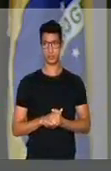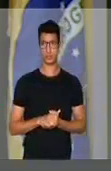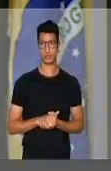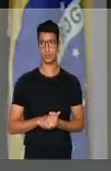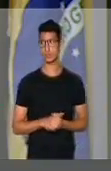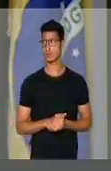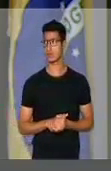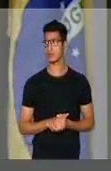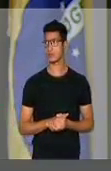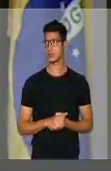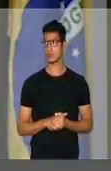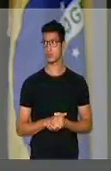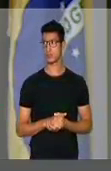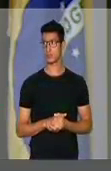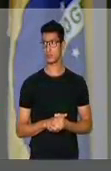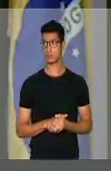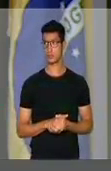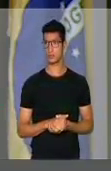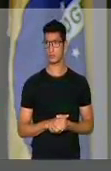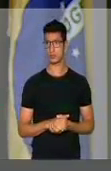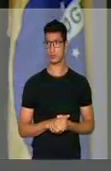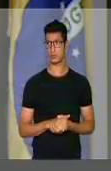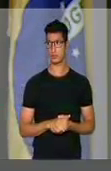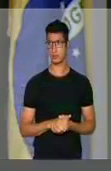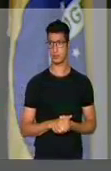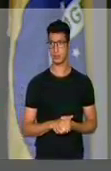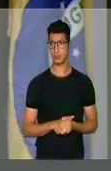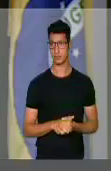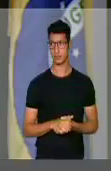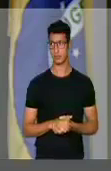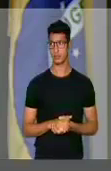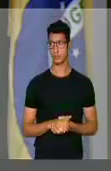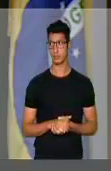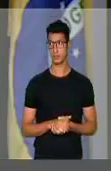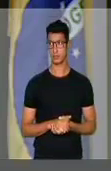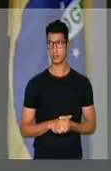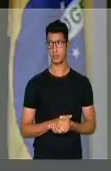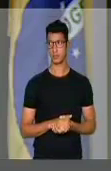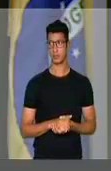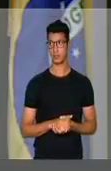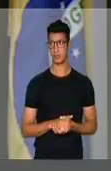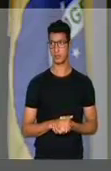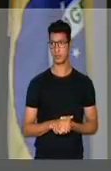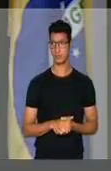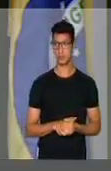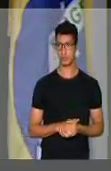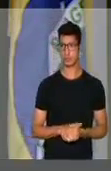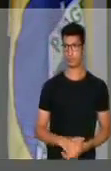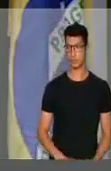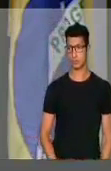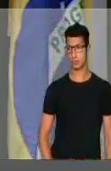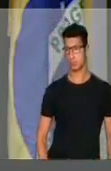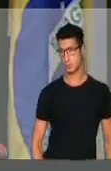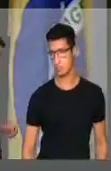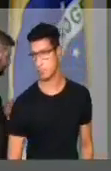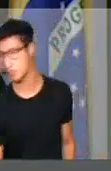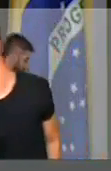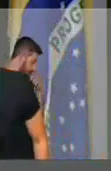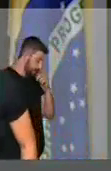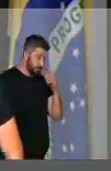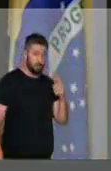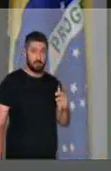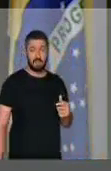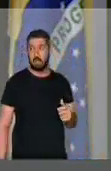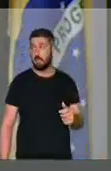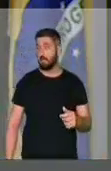agora, onde foi escolhido o quinto melhor espumante do mundo, é da Serra Gaúcha,